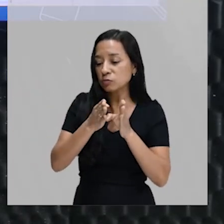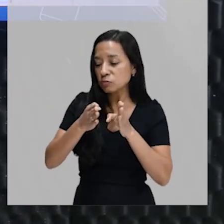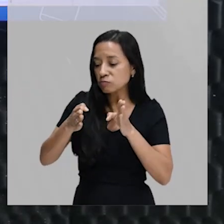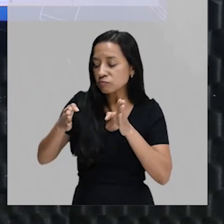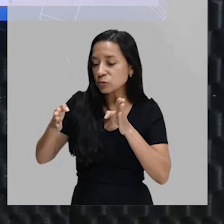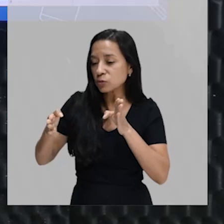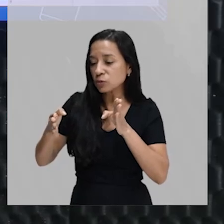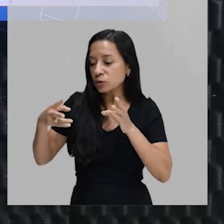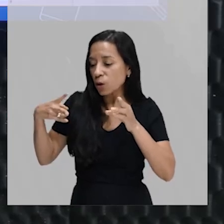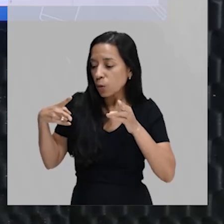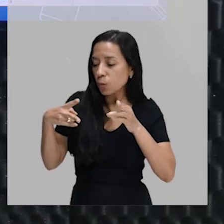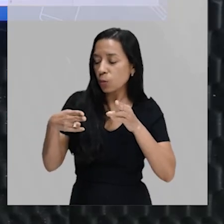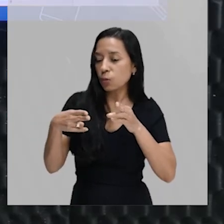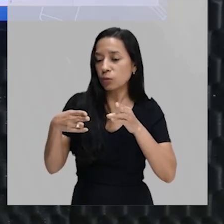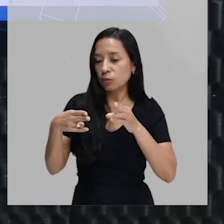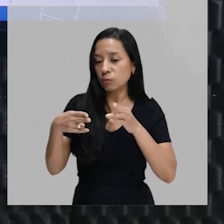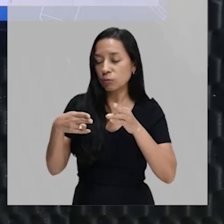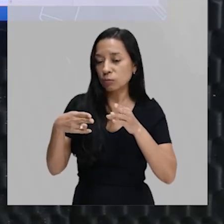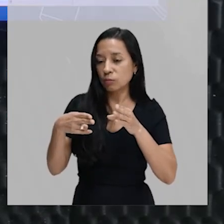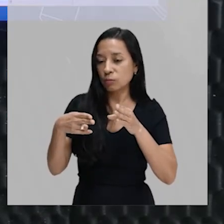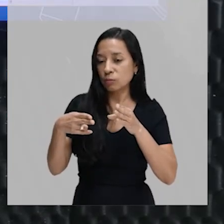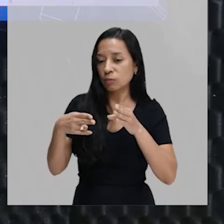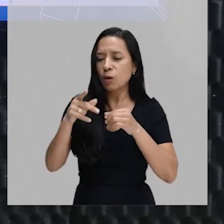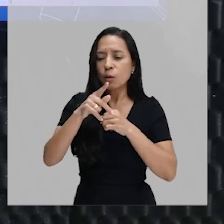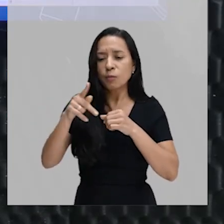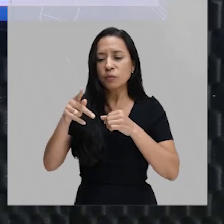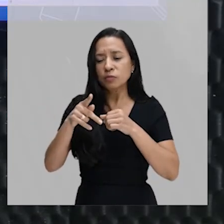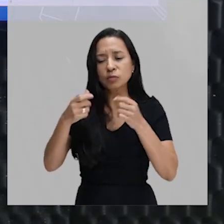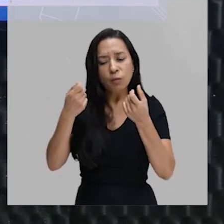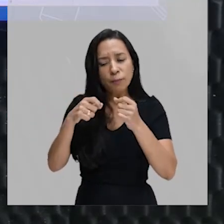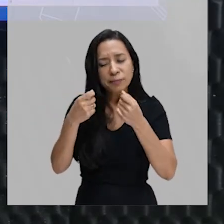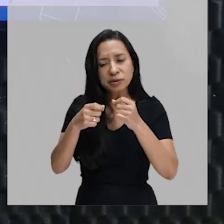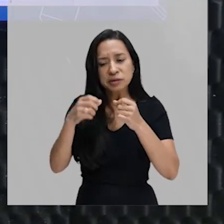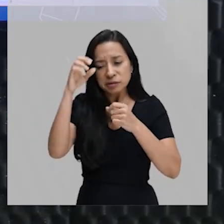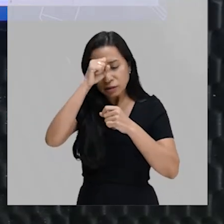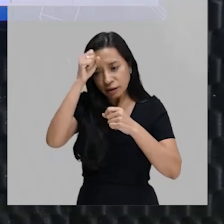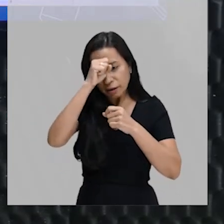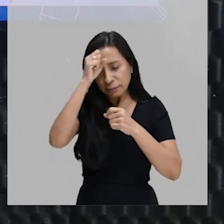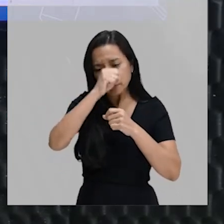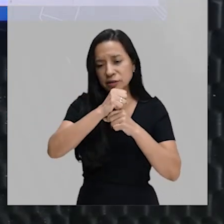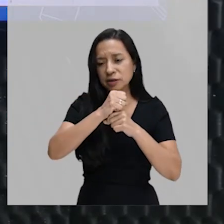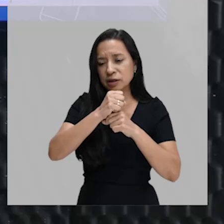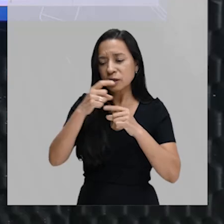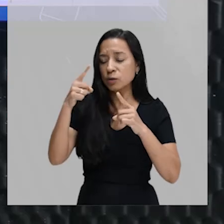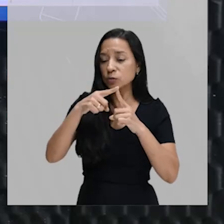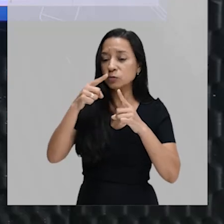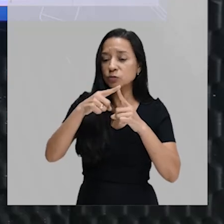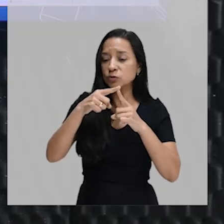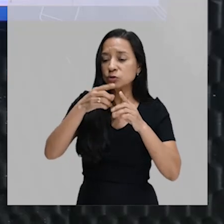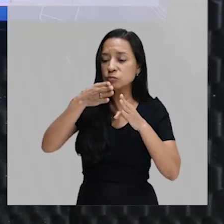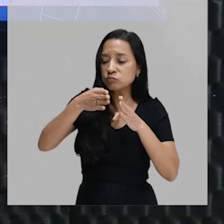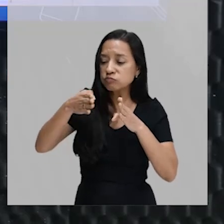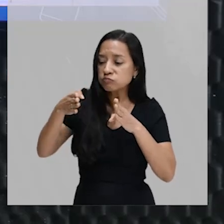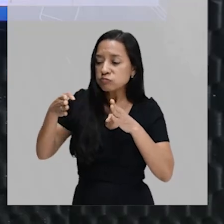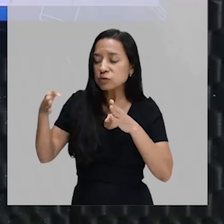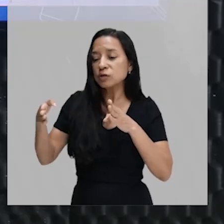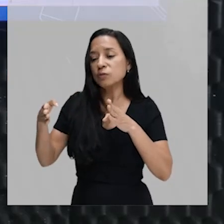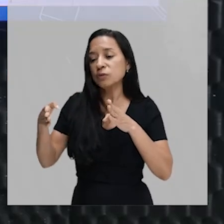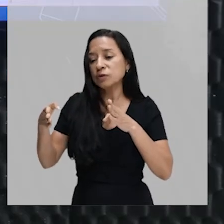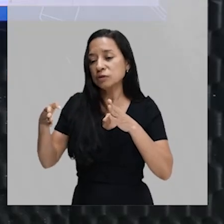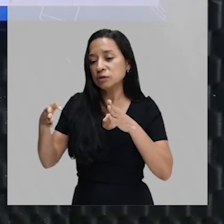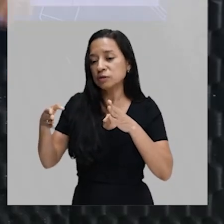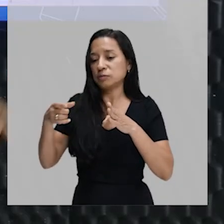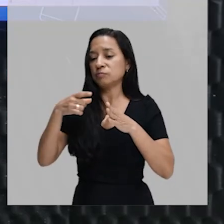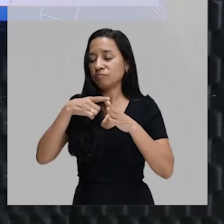corta, beleza? Professor, eu preciso aprender o tipo de sequência que as enzimas de